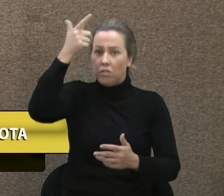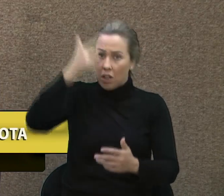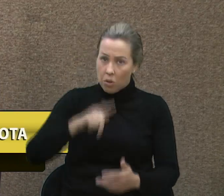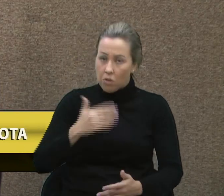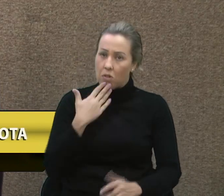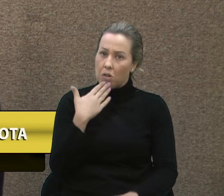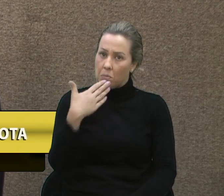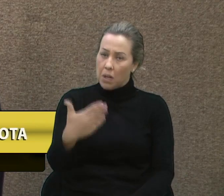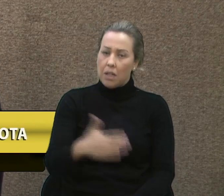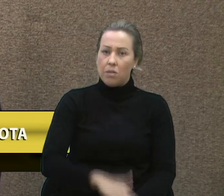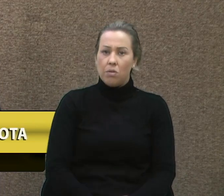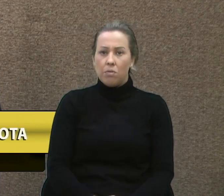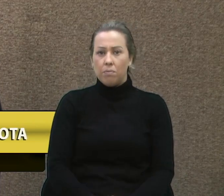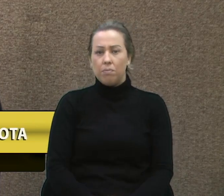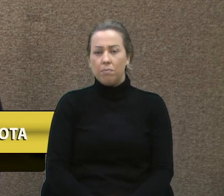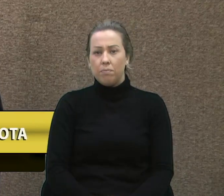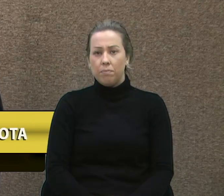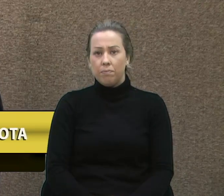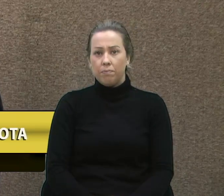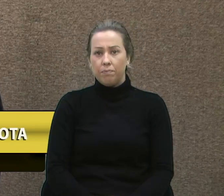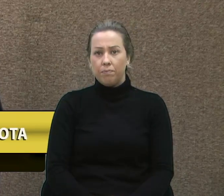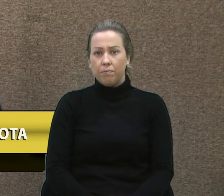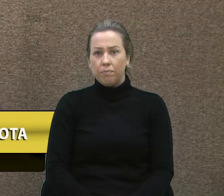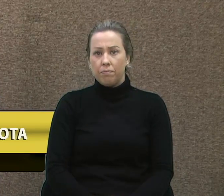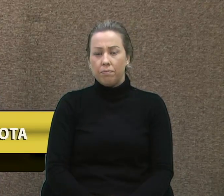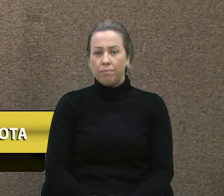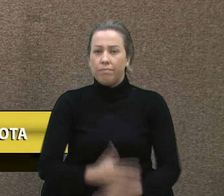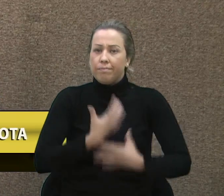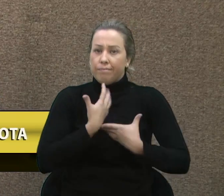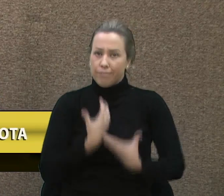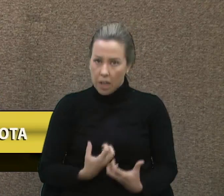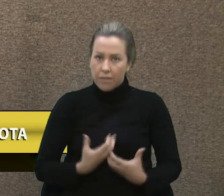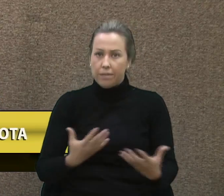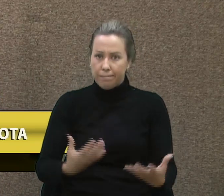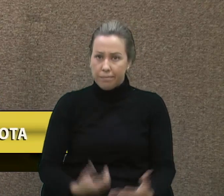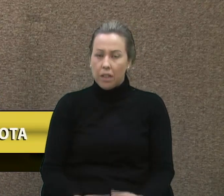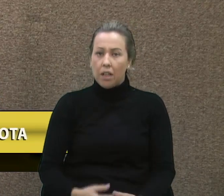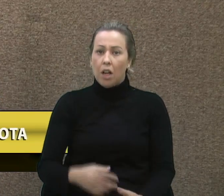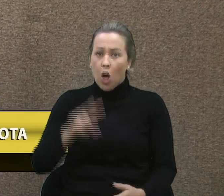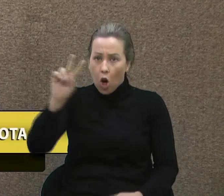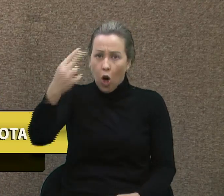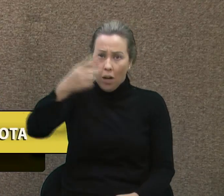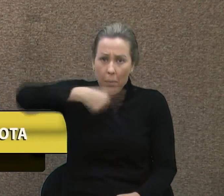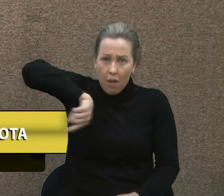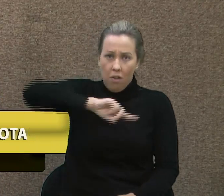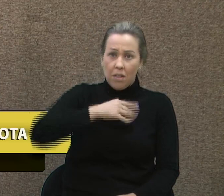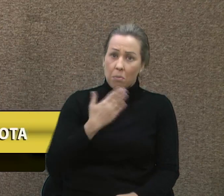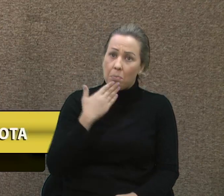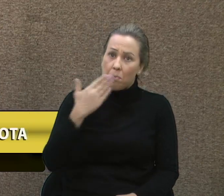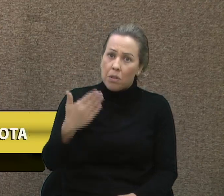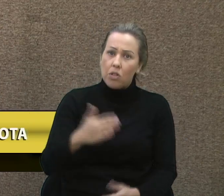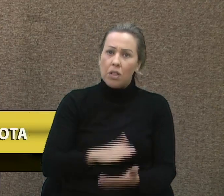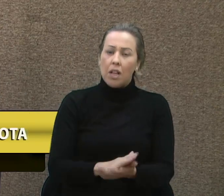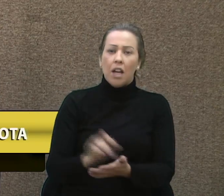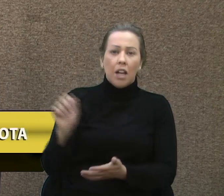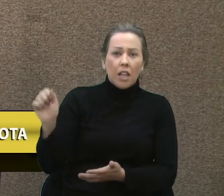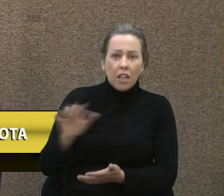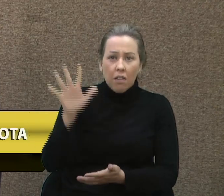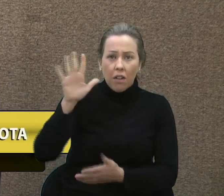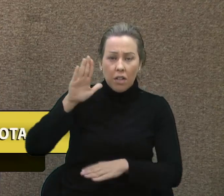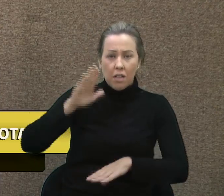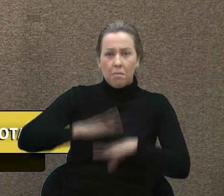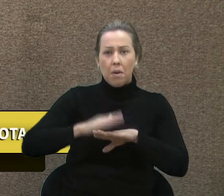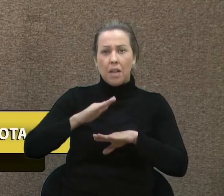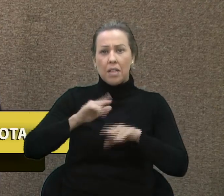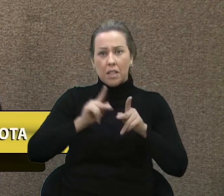que nos enxerguem, que valorizem um pouco mais